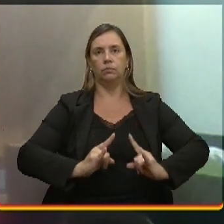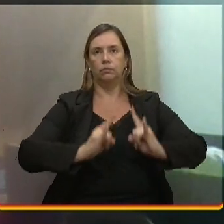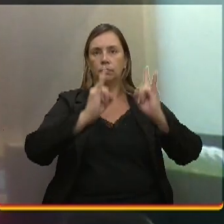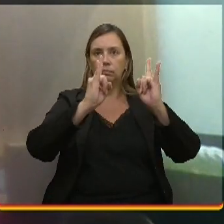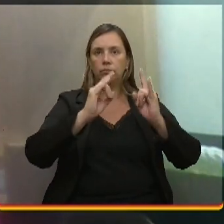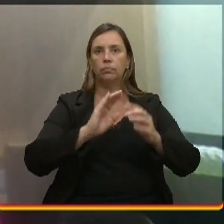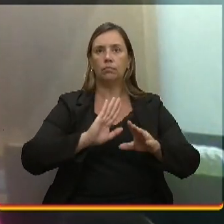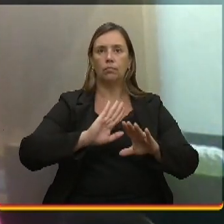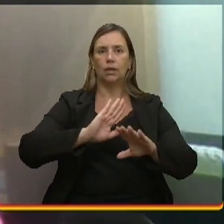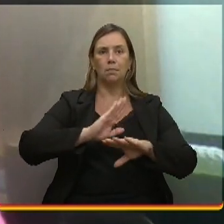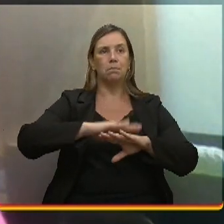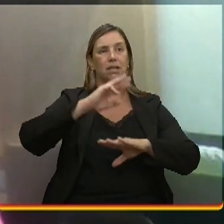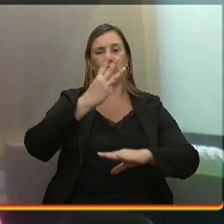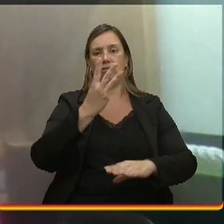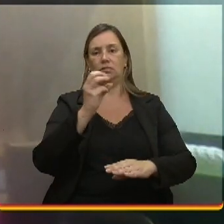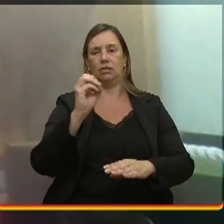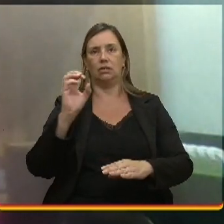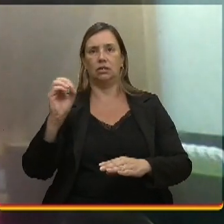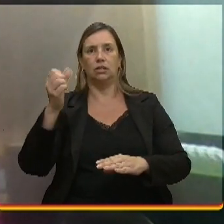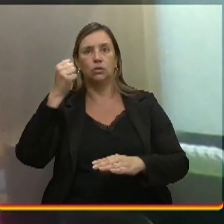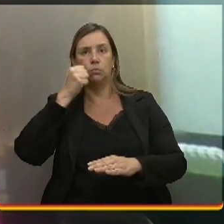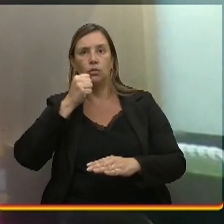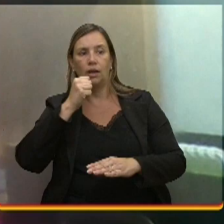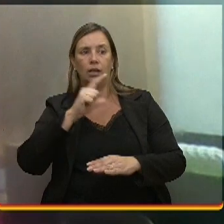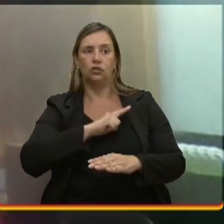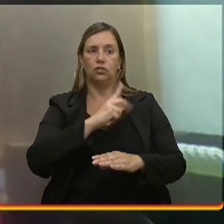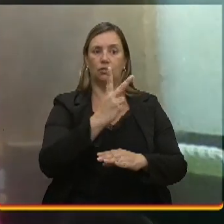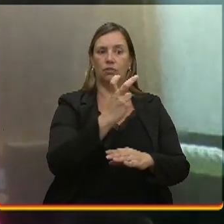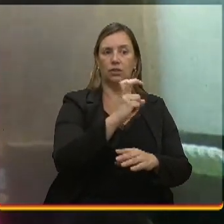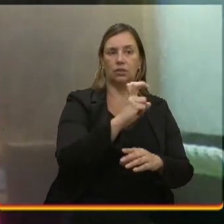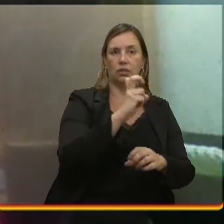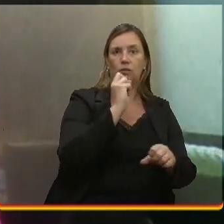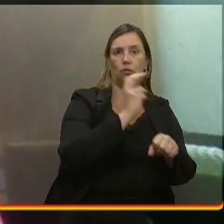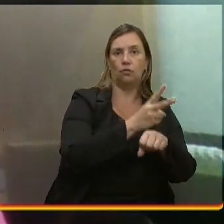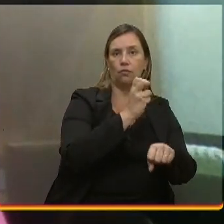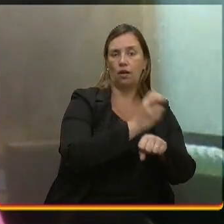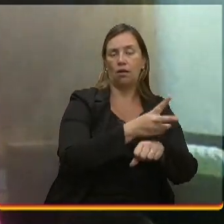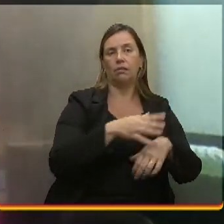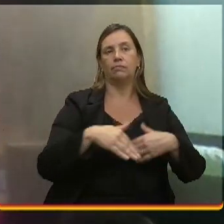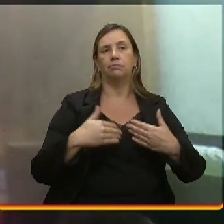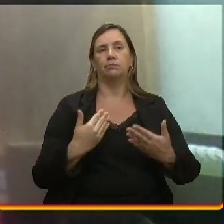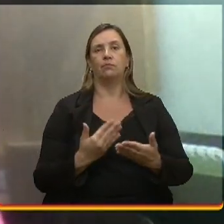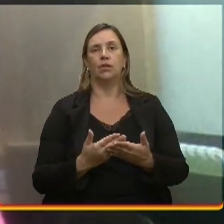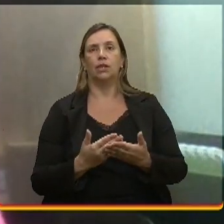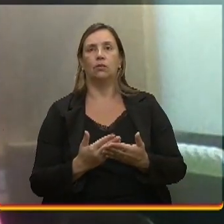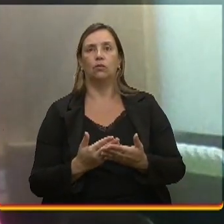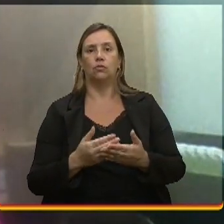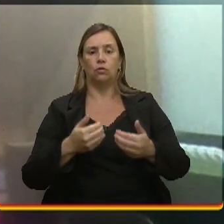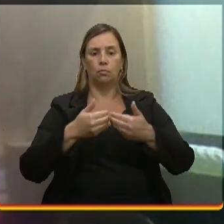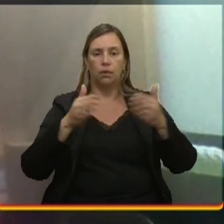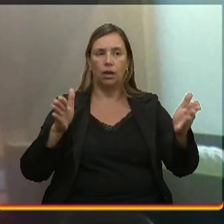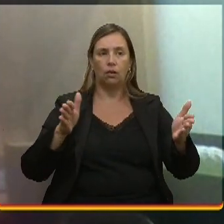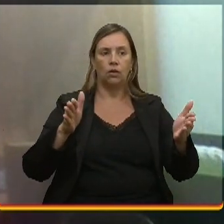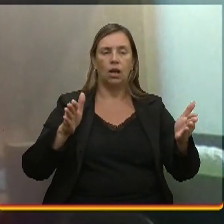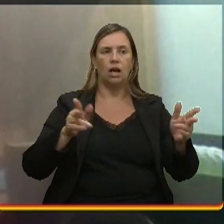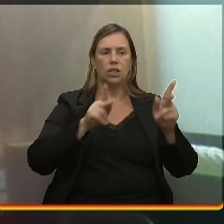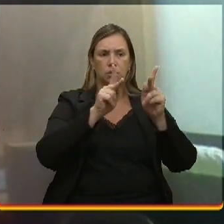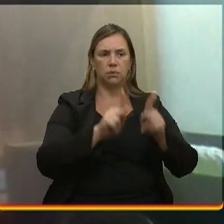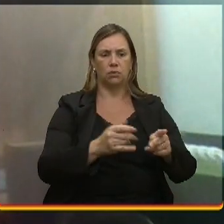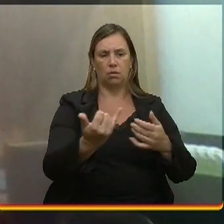vieram mais de 300 mulheres para 25 vagas na época. E, quando foi lançado, as pessoas diziam Nossa, tu é louca.